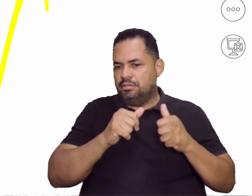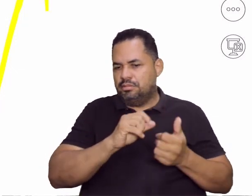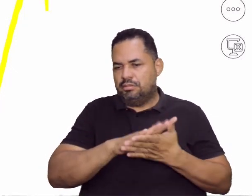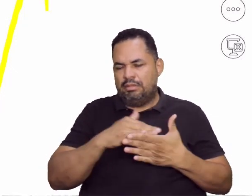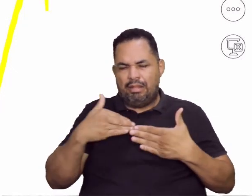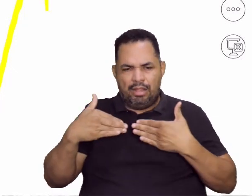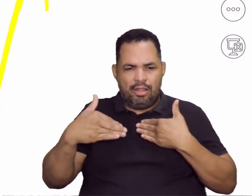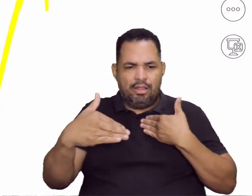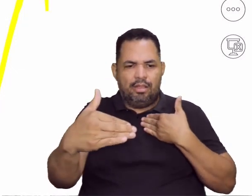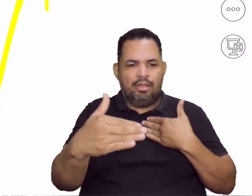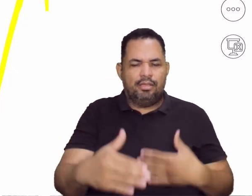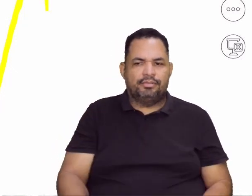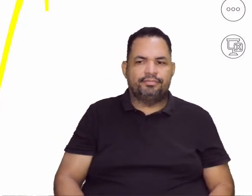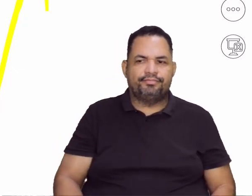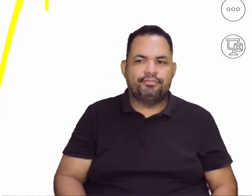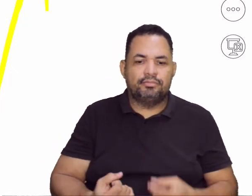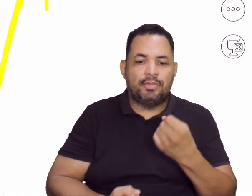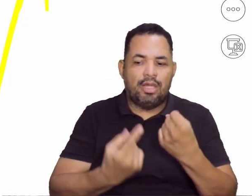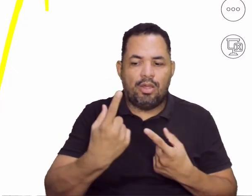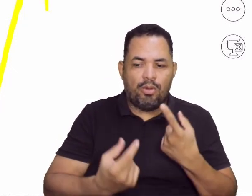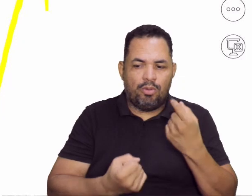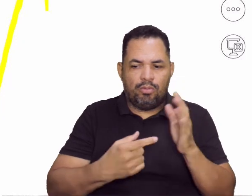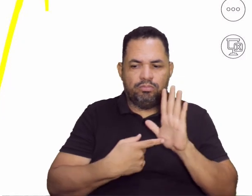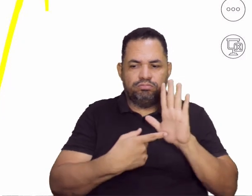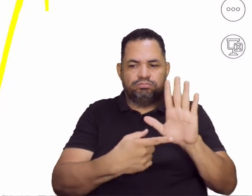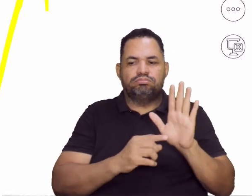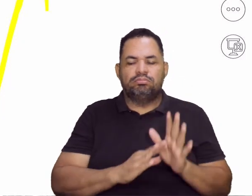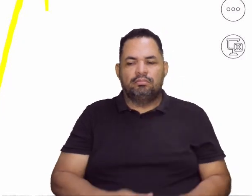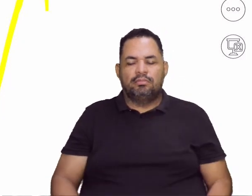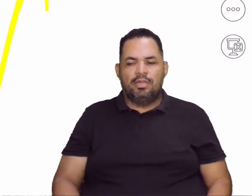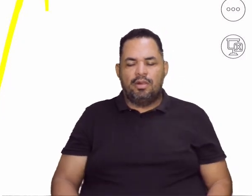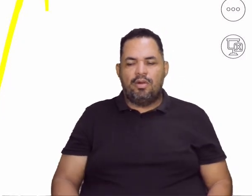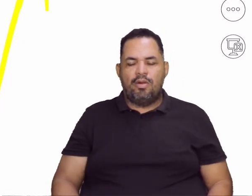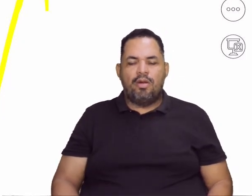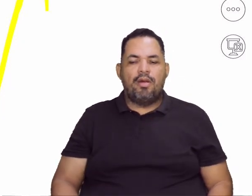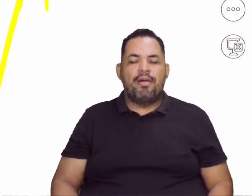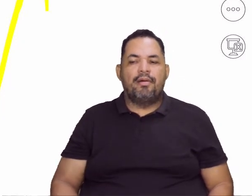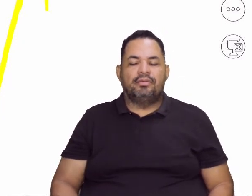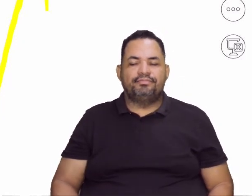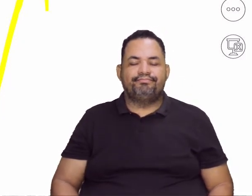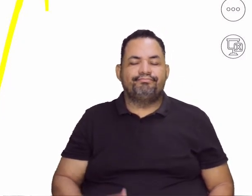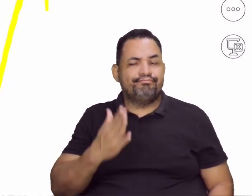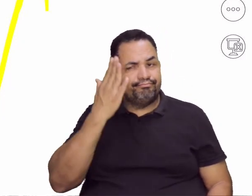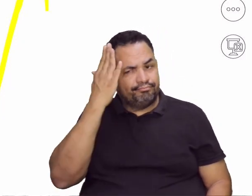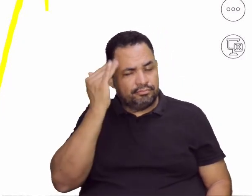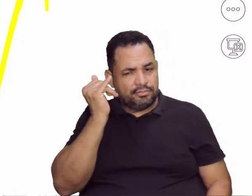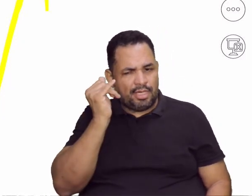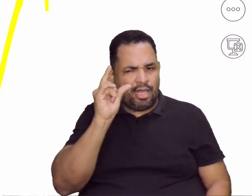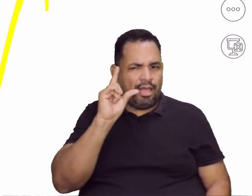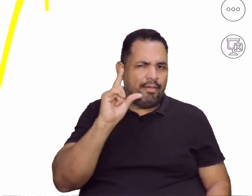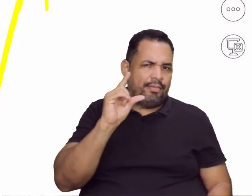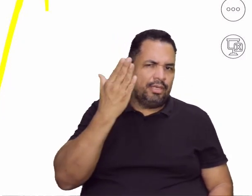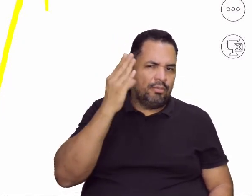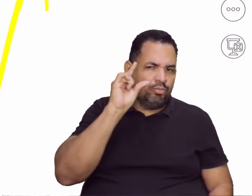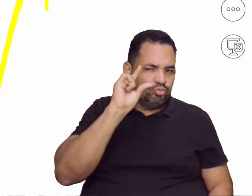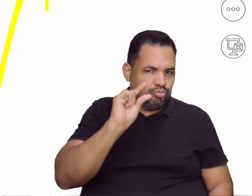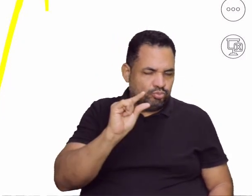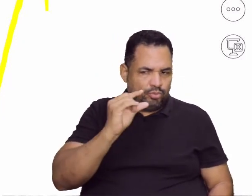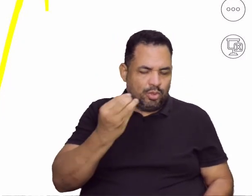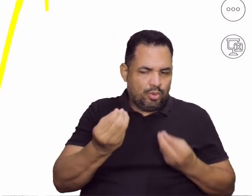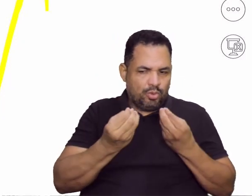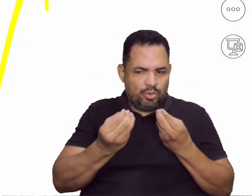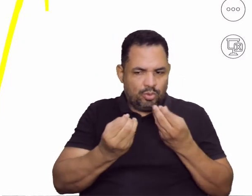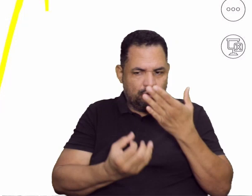pela frente. Aqui é só alguns, tá? Que eu trago para você ter uma breve noção de